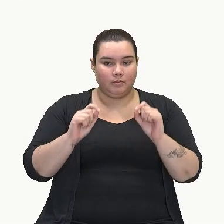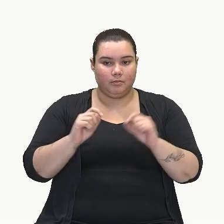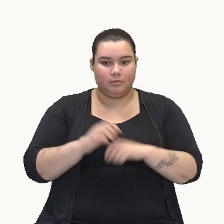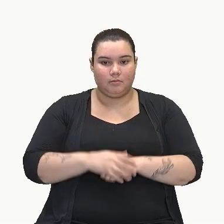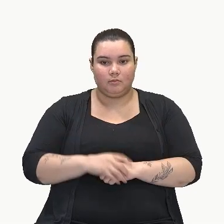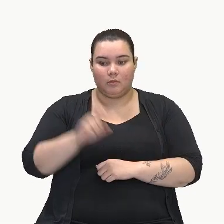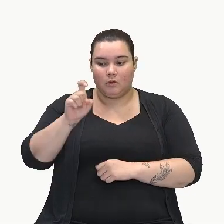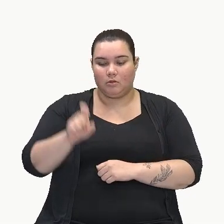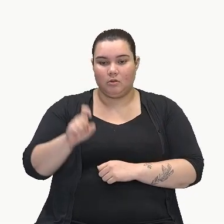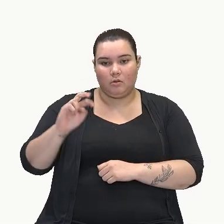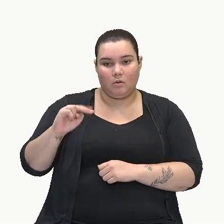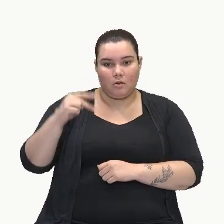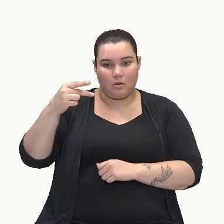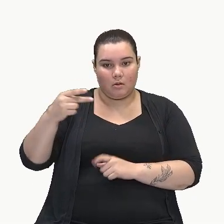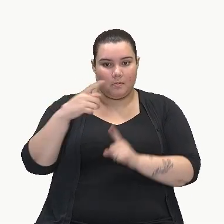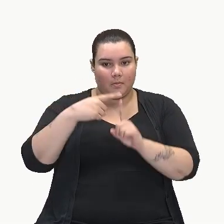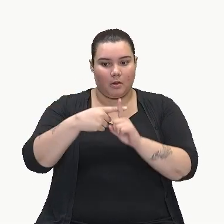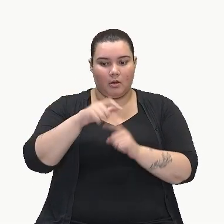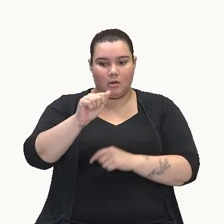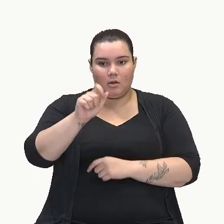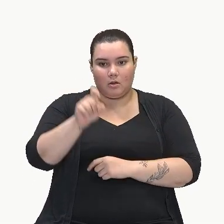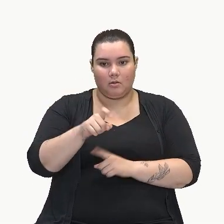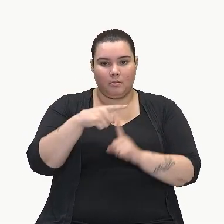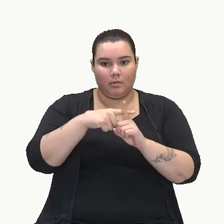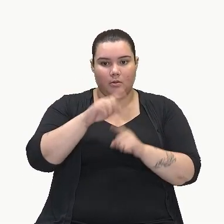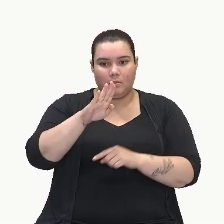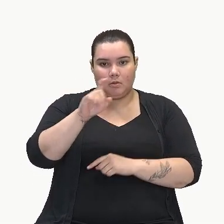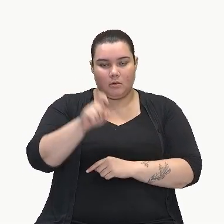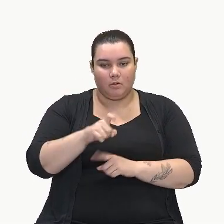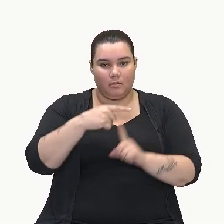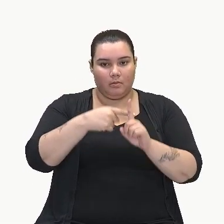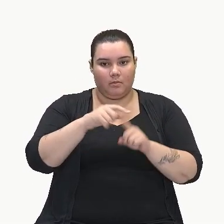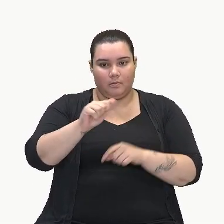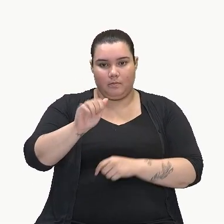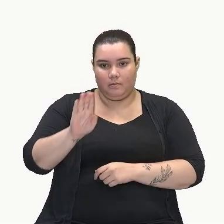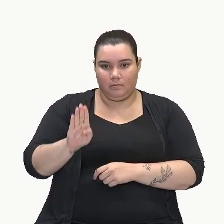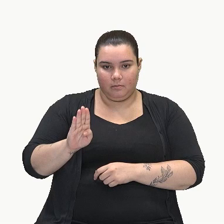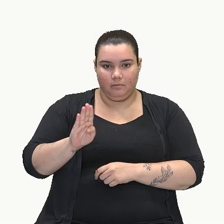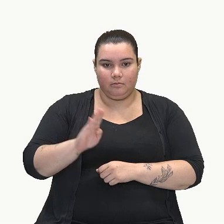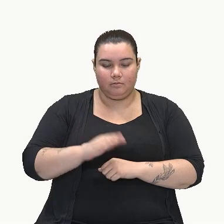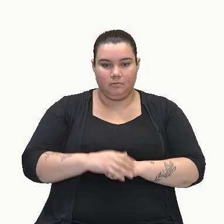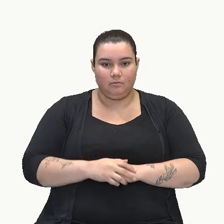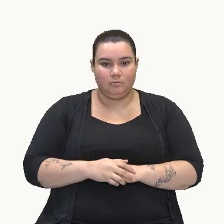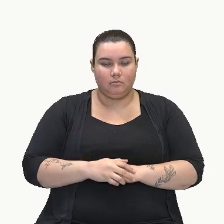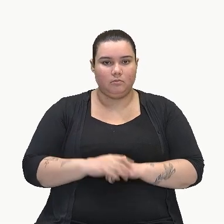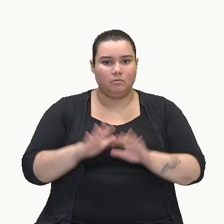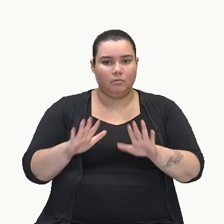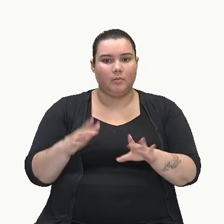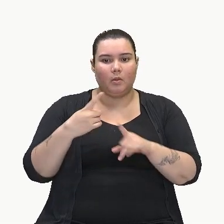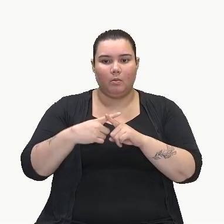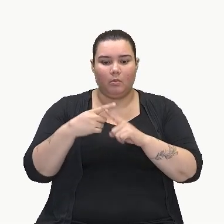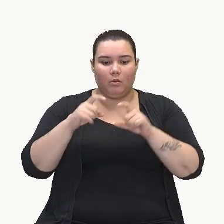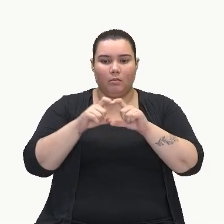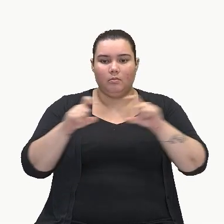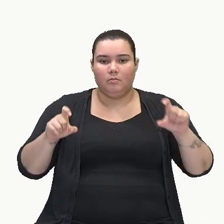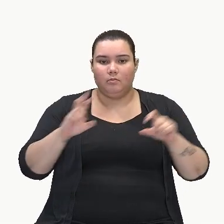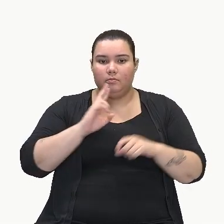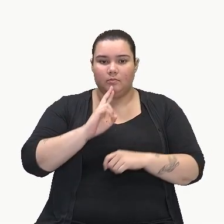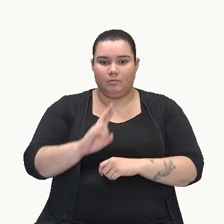x ao quadrado mais ax, mais bx, mais ab. Mas por que que tem esse resultado?